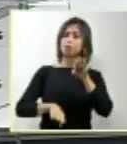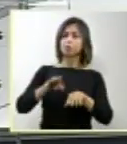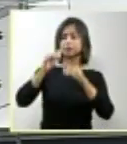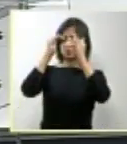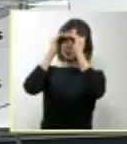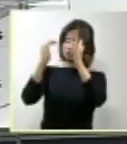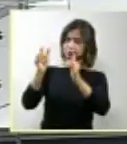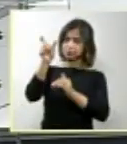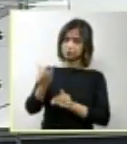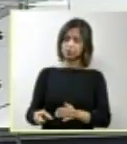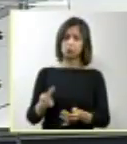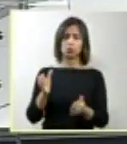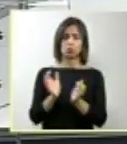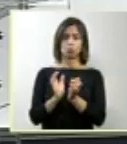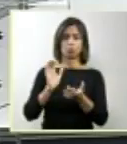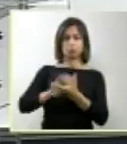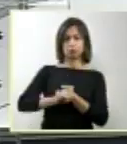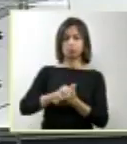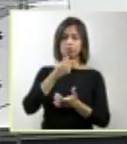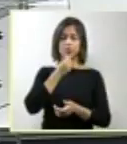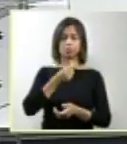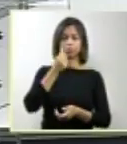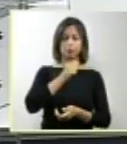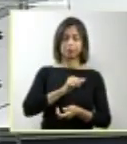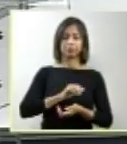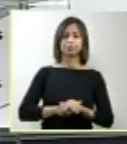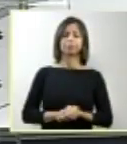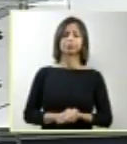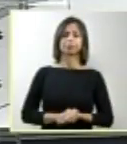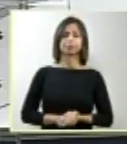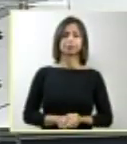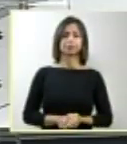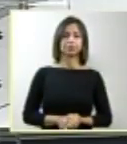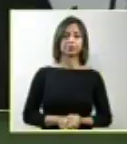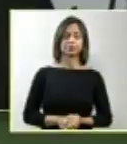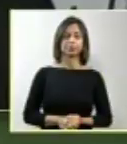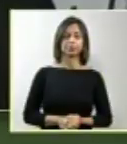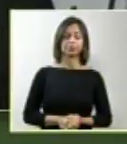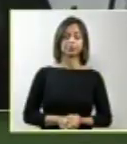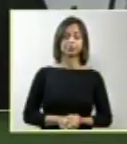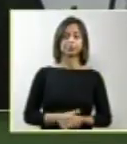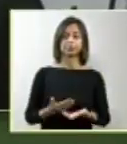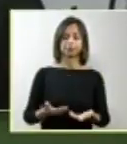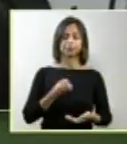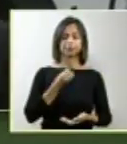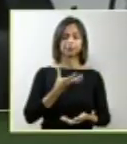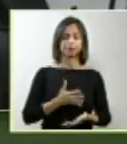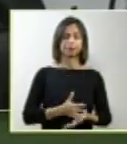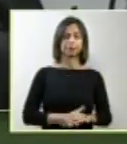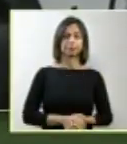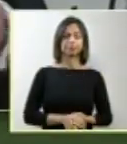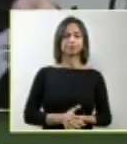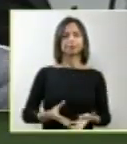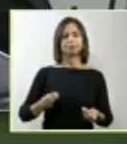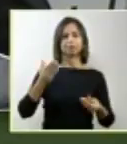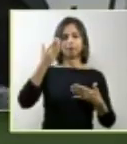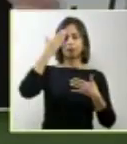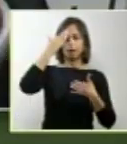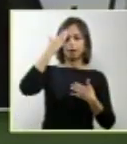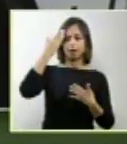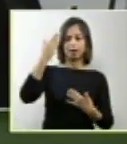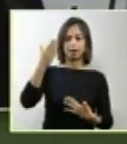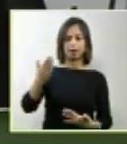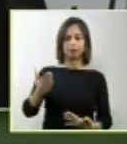respeitar essa pluralidade de situações. Muito bem. Agradeço a